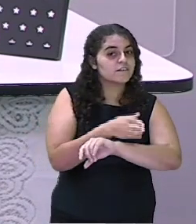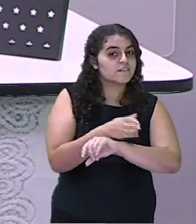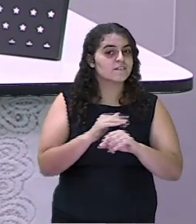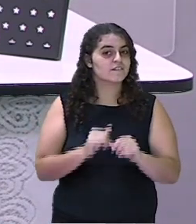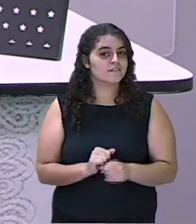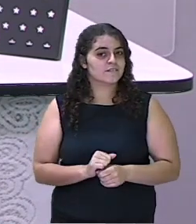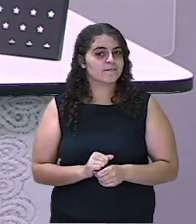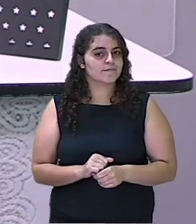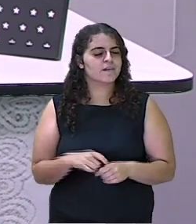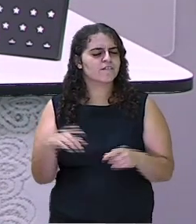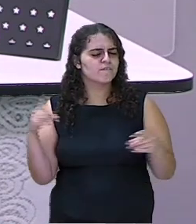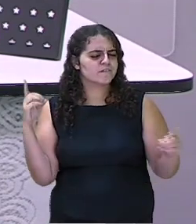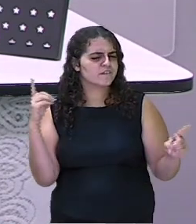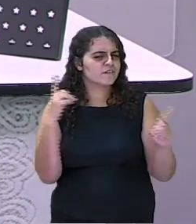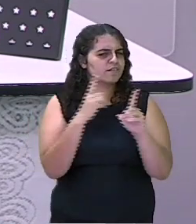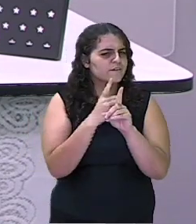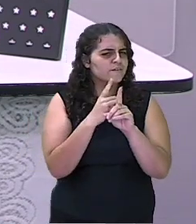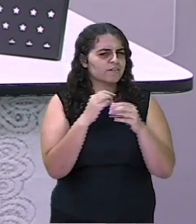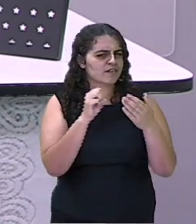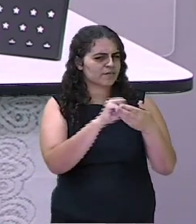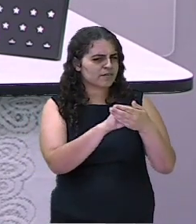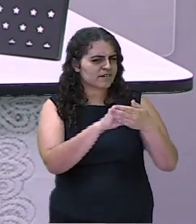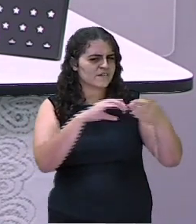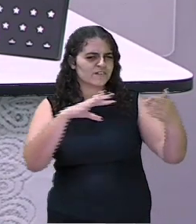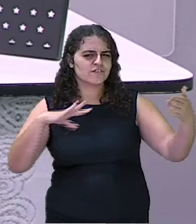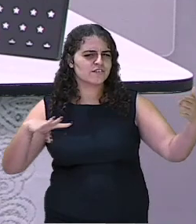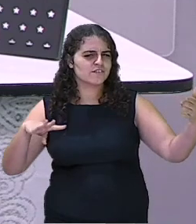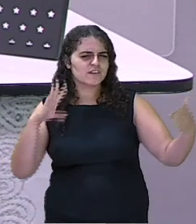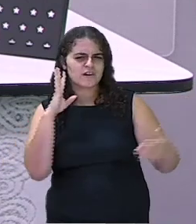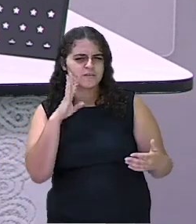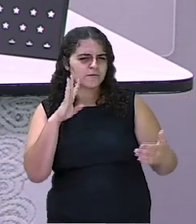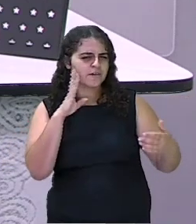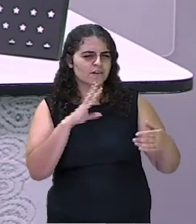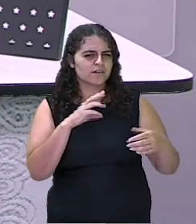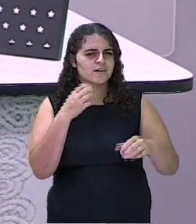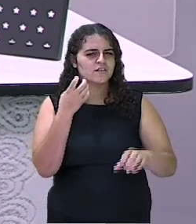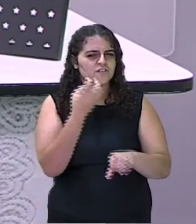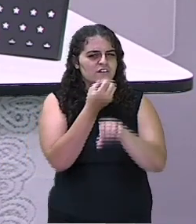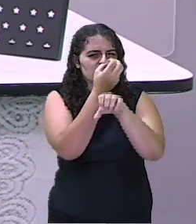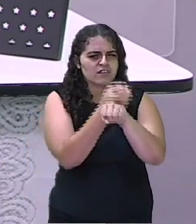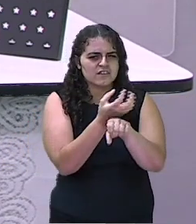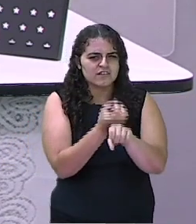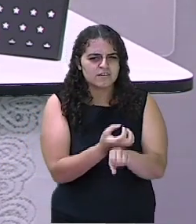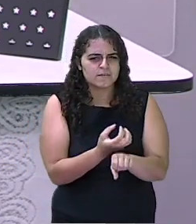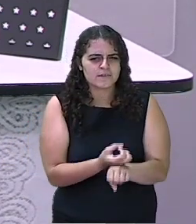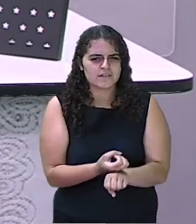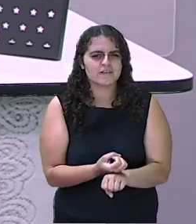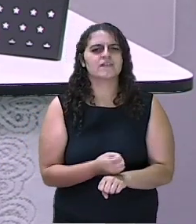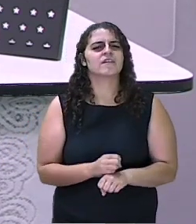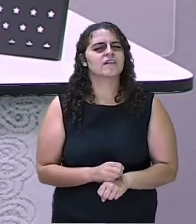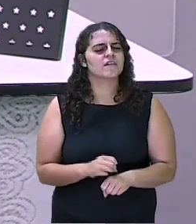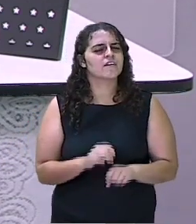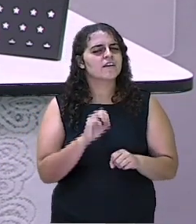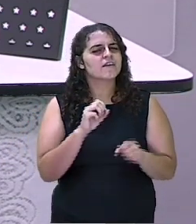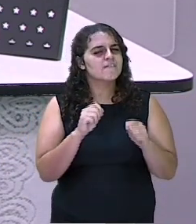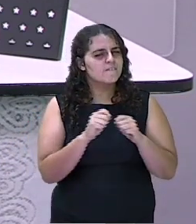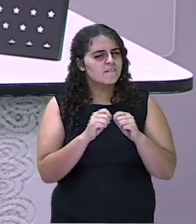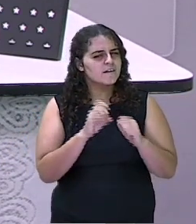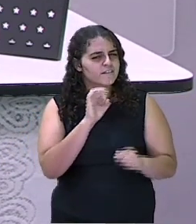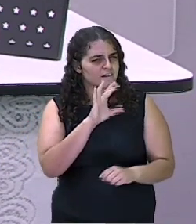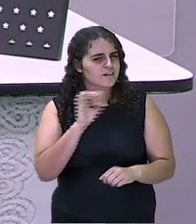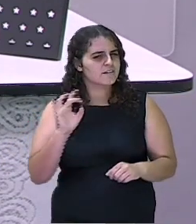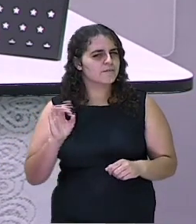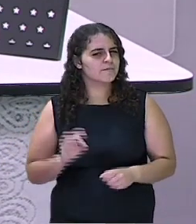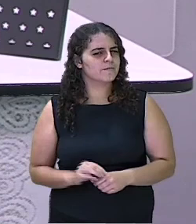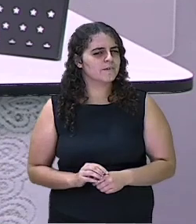página. Lá você vai encontrar todas as atividades de todos os conteúdos. Faça uma por uma. Que